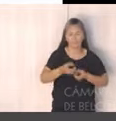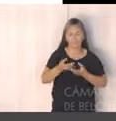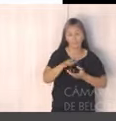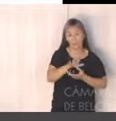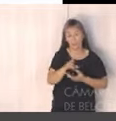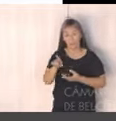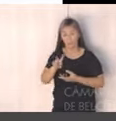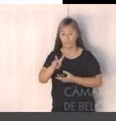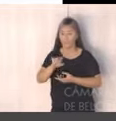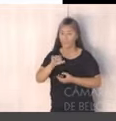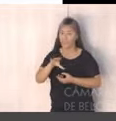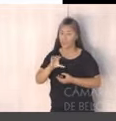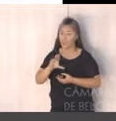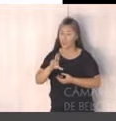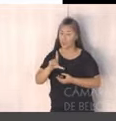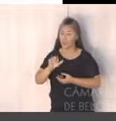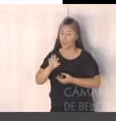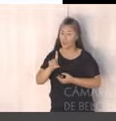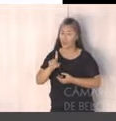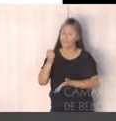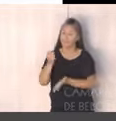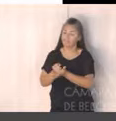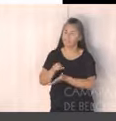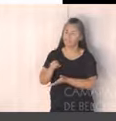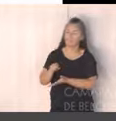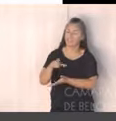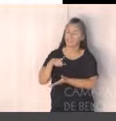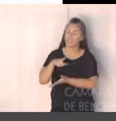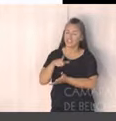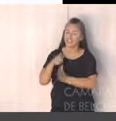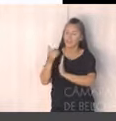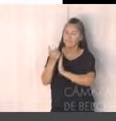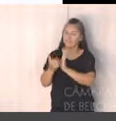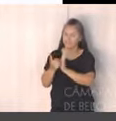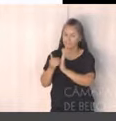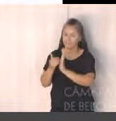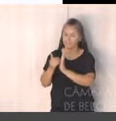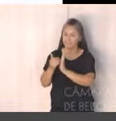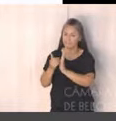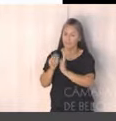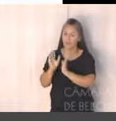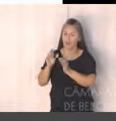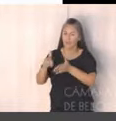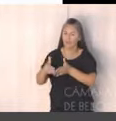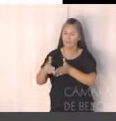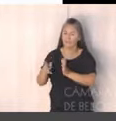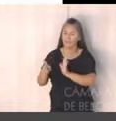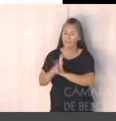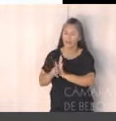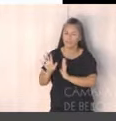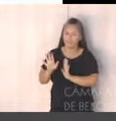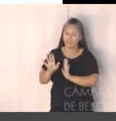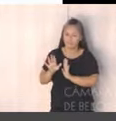vinculados, eles são recursos carimbados, que já tem um destino especificado